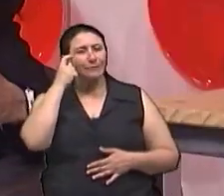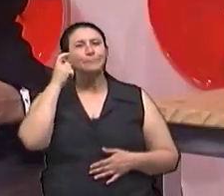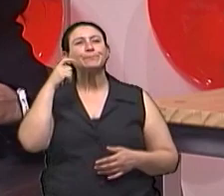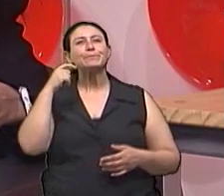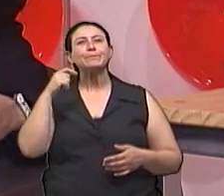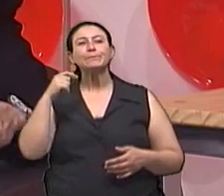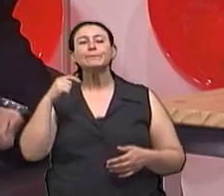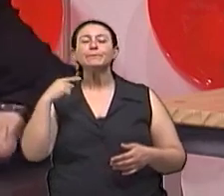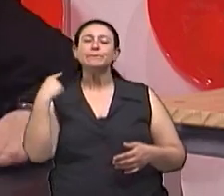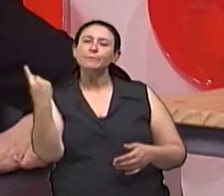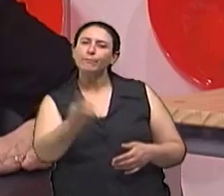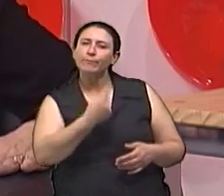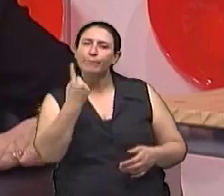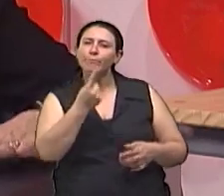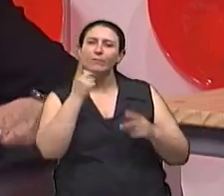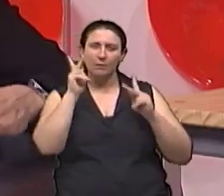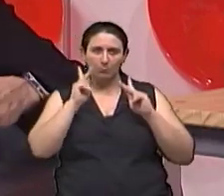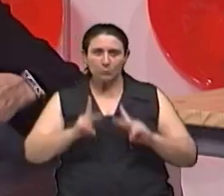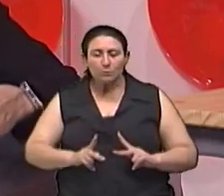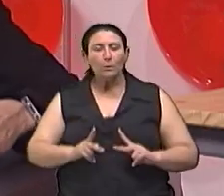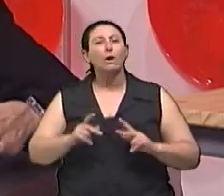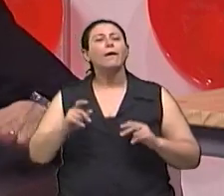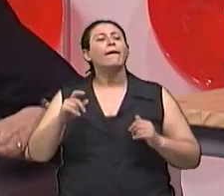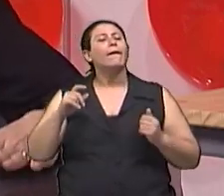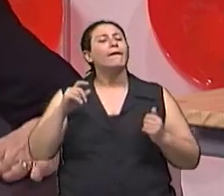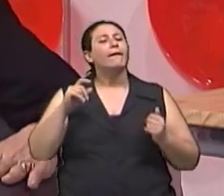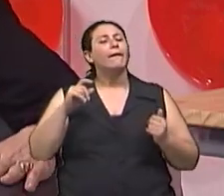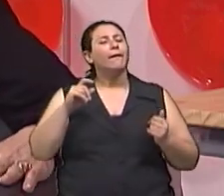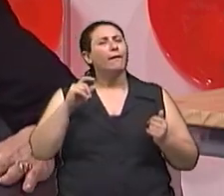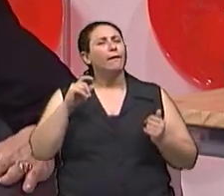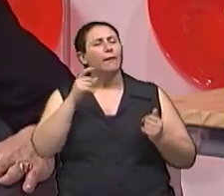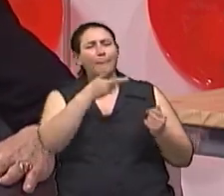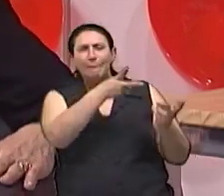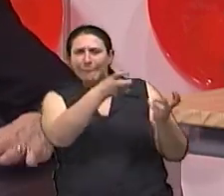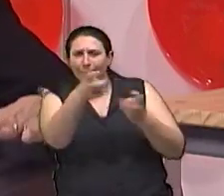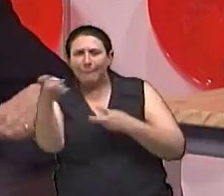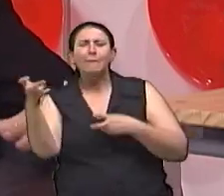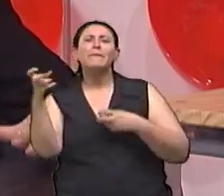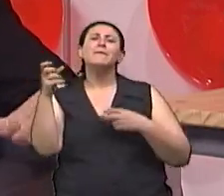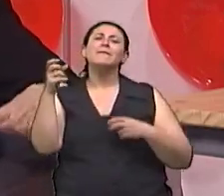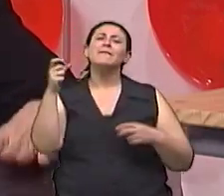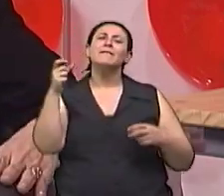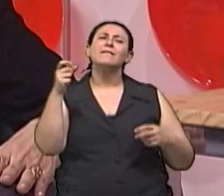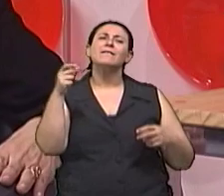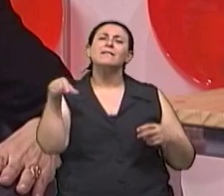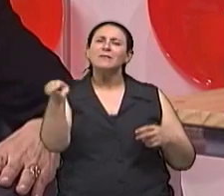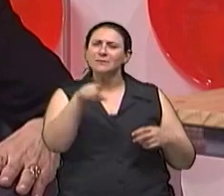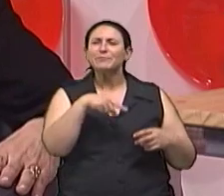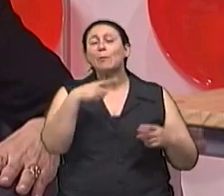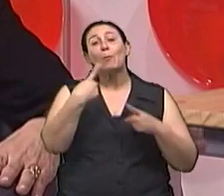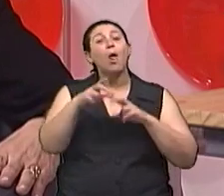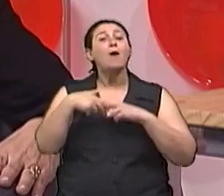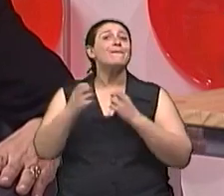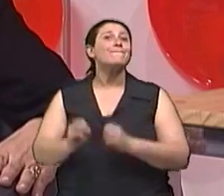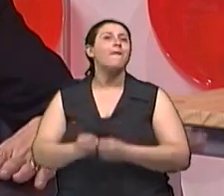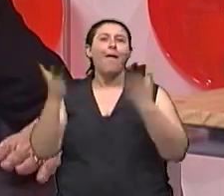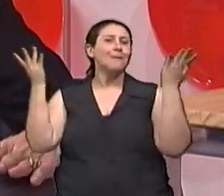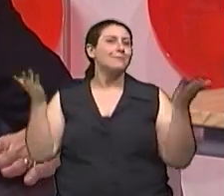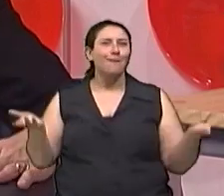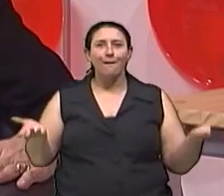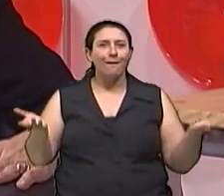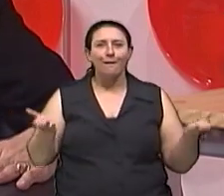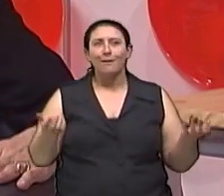quando está chegando no final do ano a gente vai vendo que as pessoas, até pela própria festividade, né?